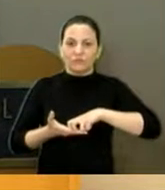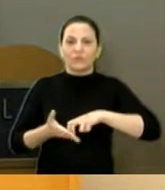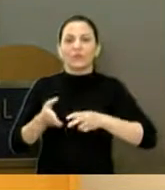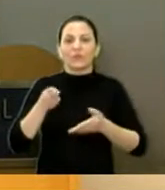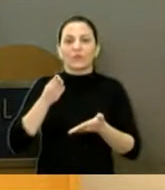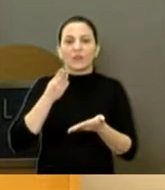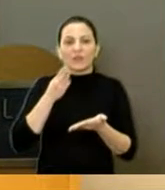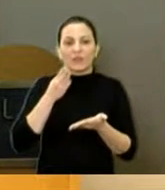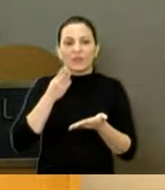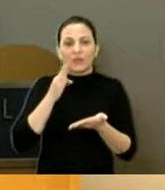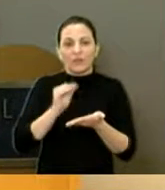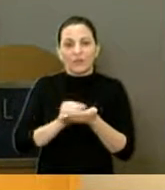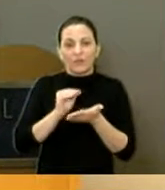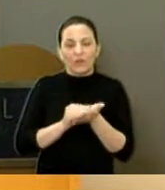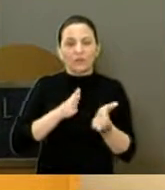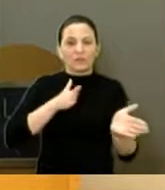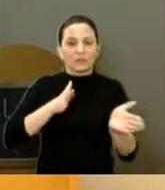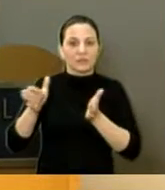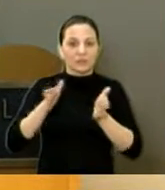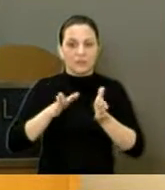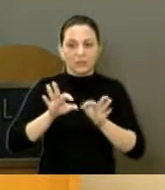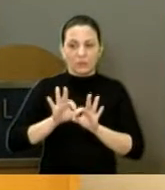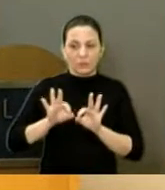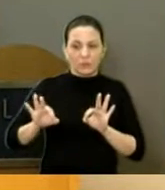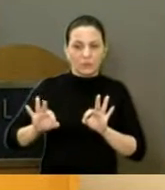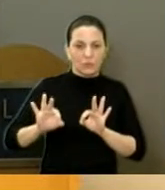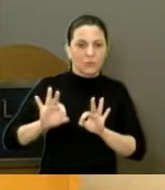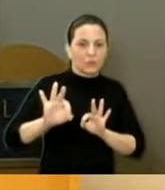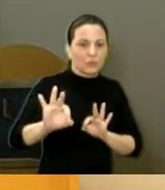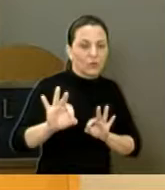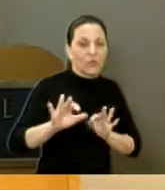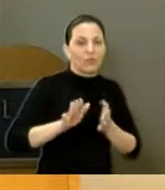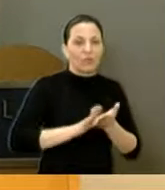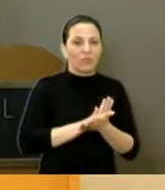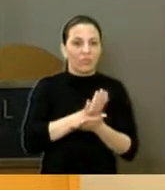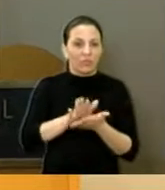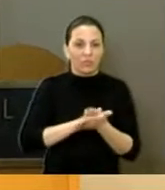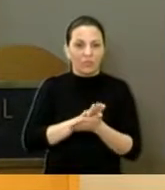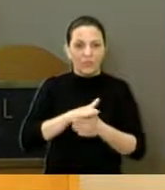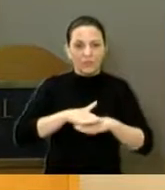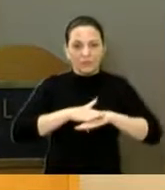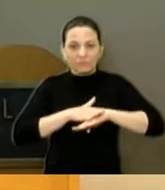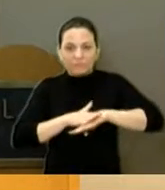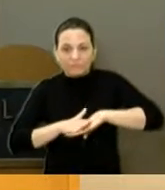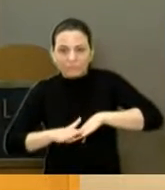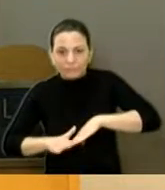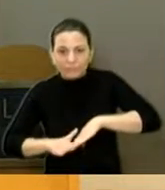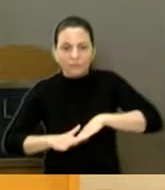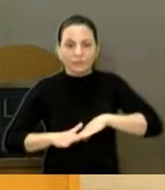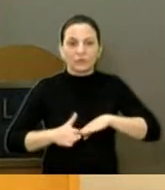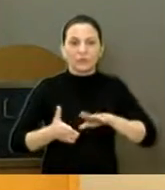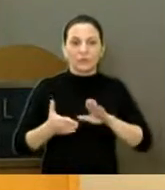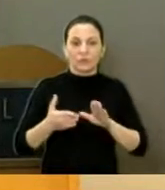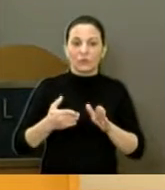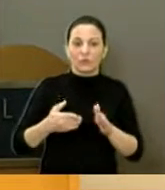quarteirão, às vezes no quarteirão todo não tem via de acesso, o rebaixamento, como fala a lei aqui.